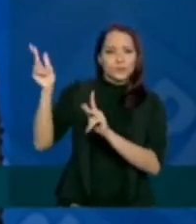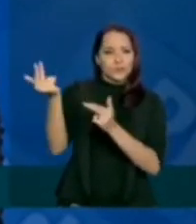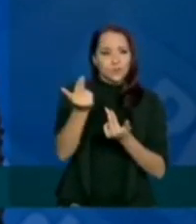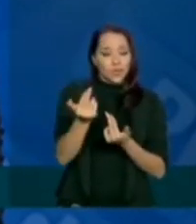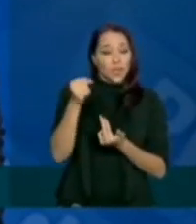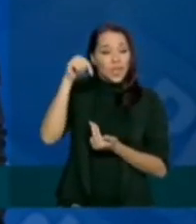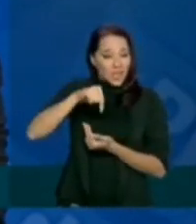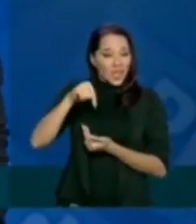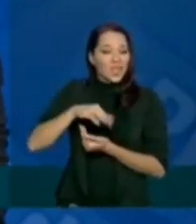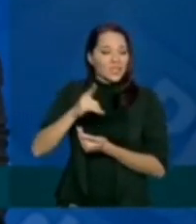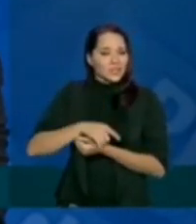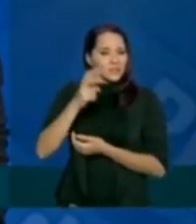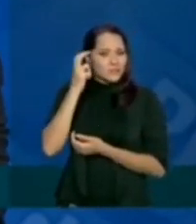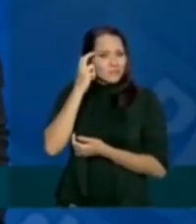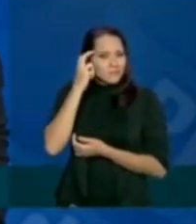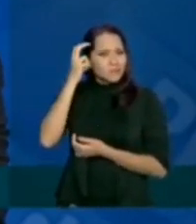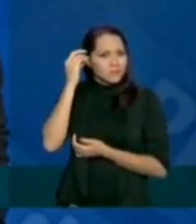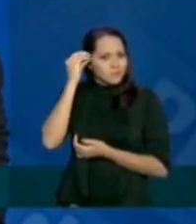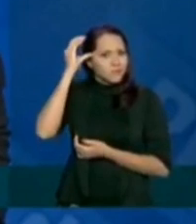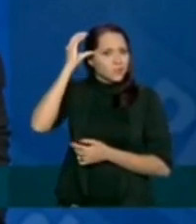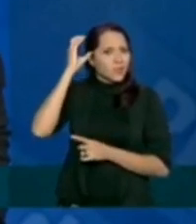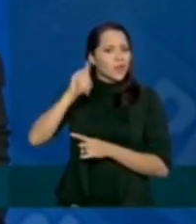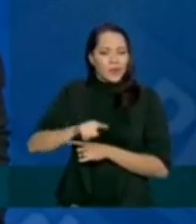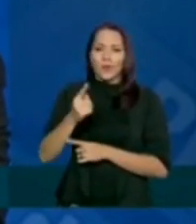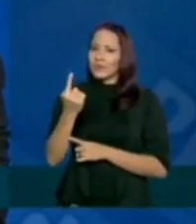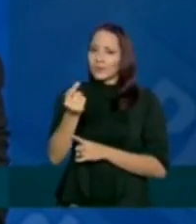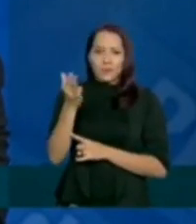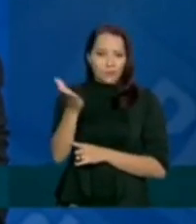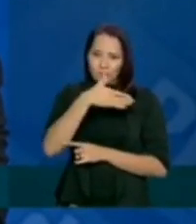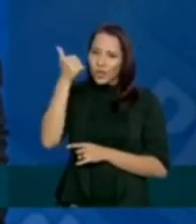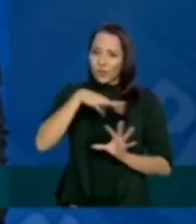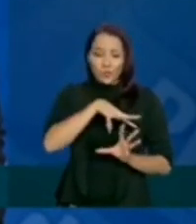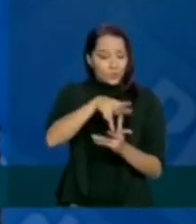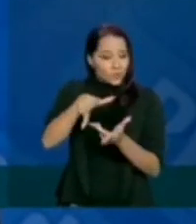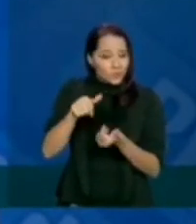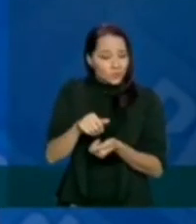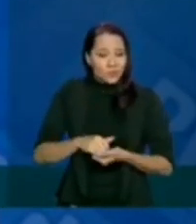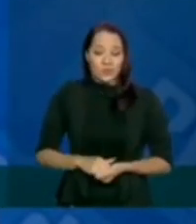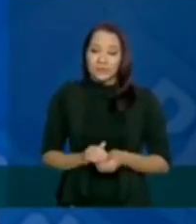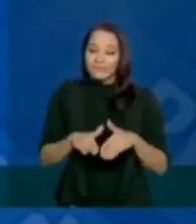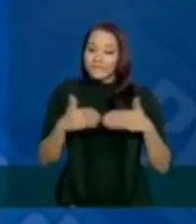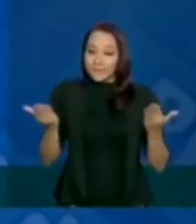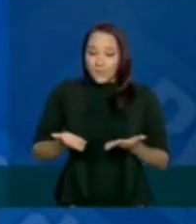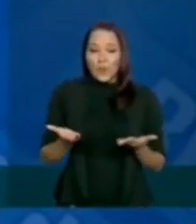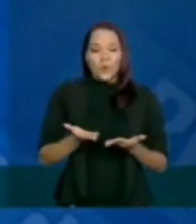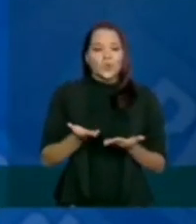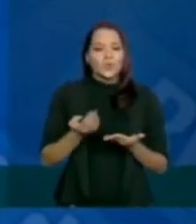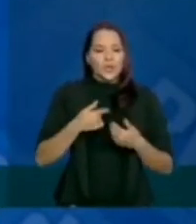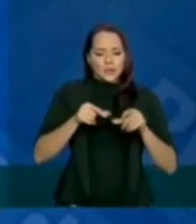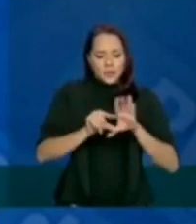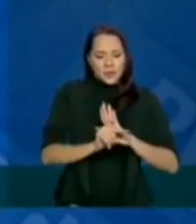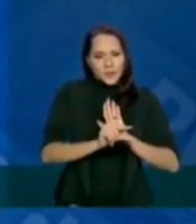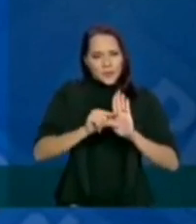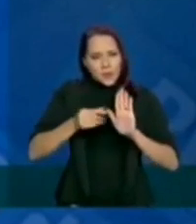Esse capital intelectual, esse é um dos melhores do mundo. Então, hoje, essa nota